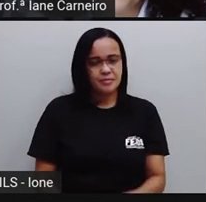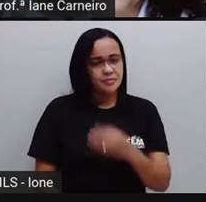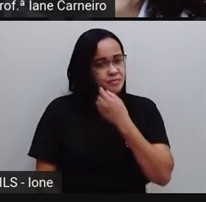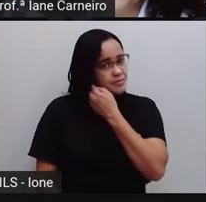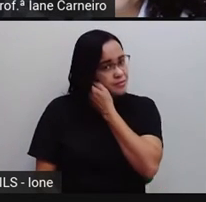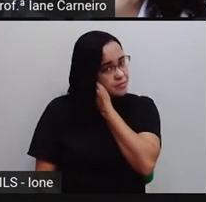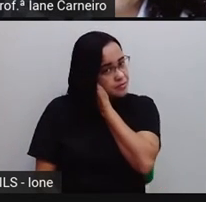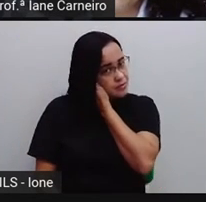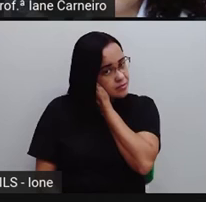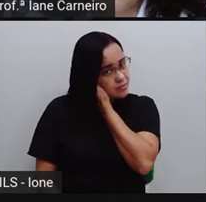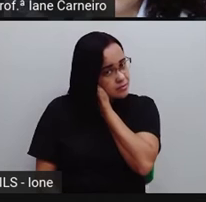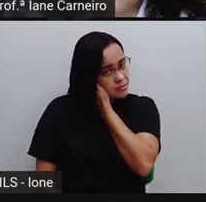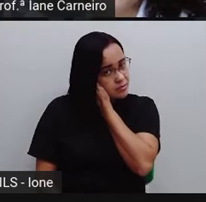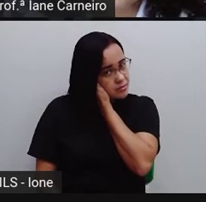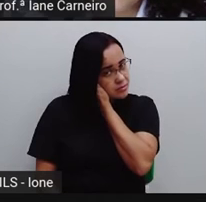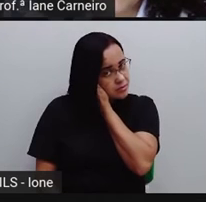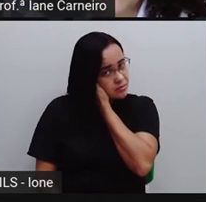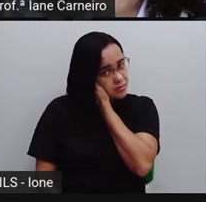escrever outro.